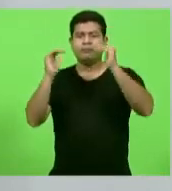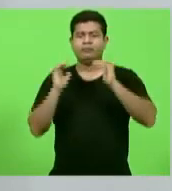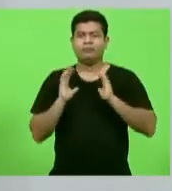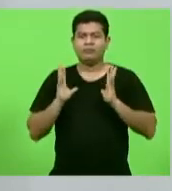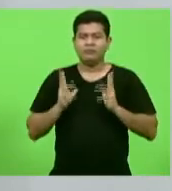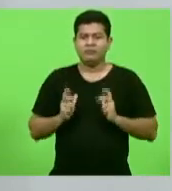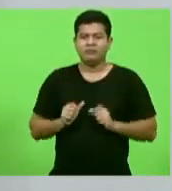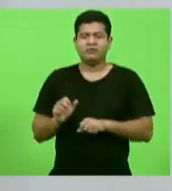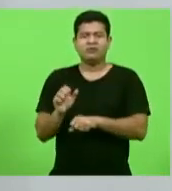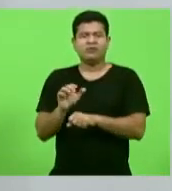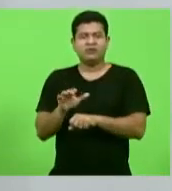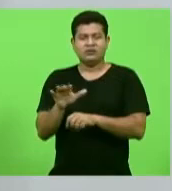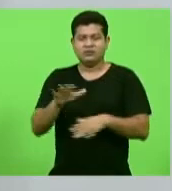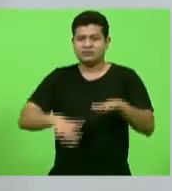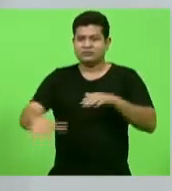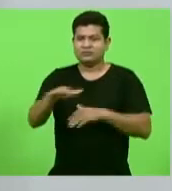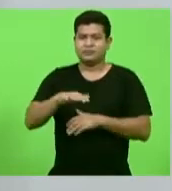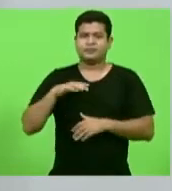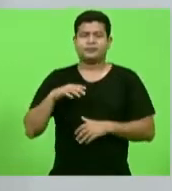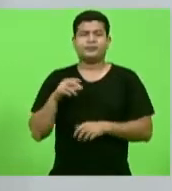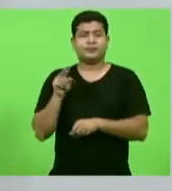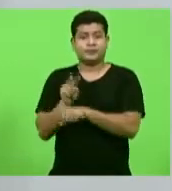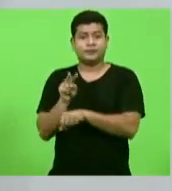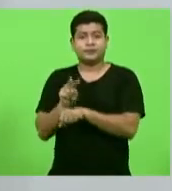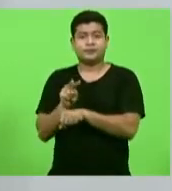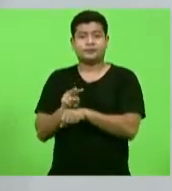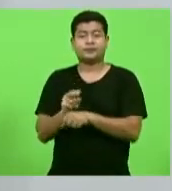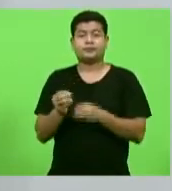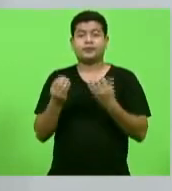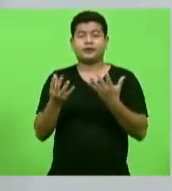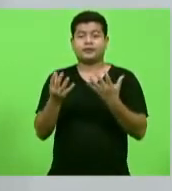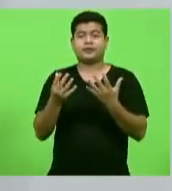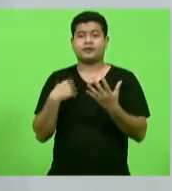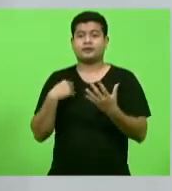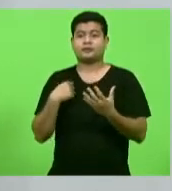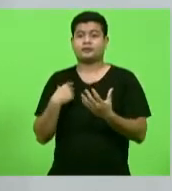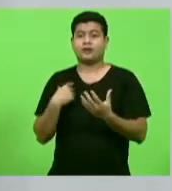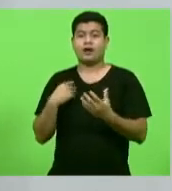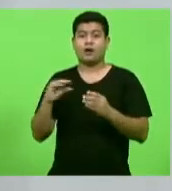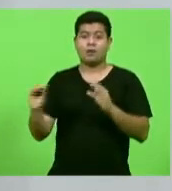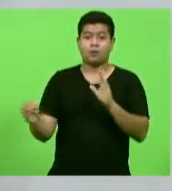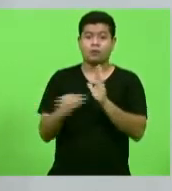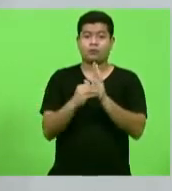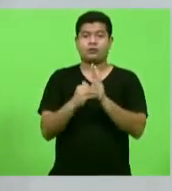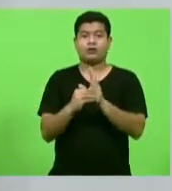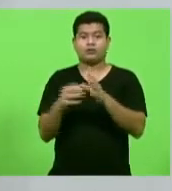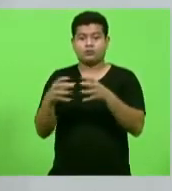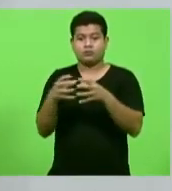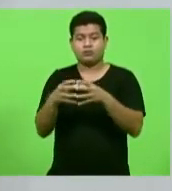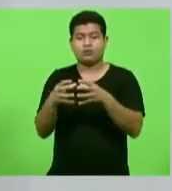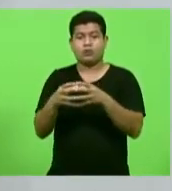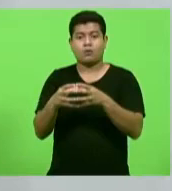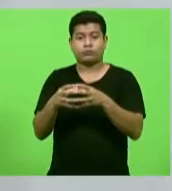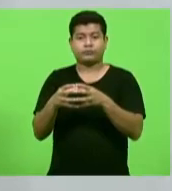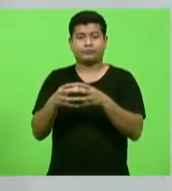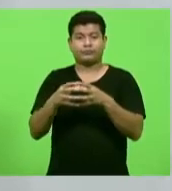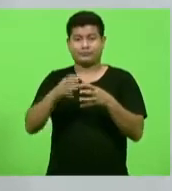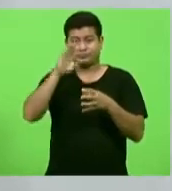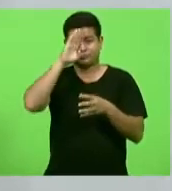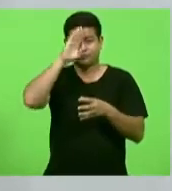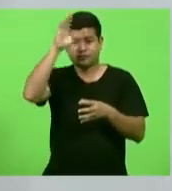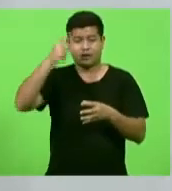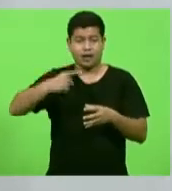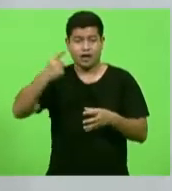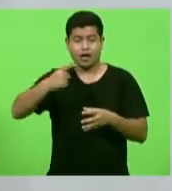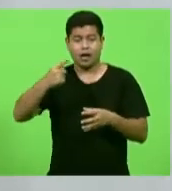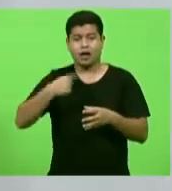chamar a atenção para se incluir no grupo prioritário de vacinação as pessoas com síndrome de Down.